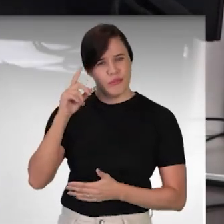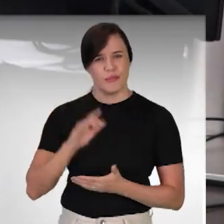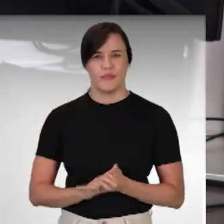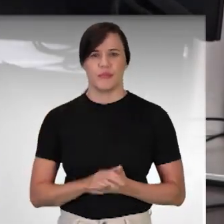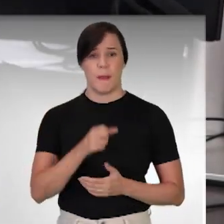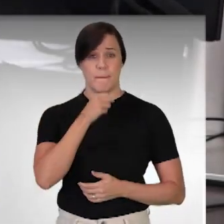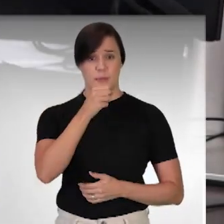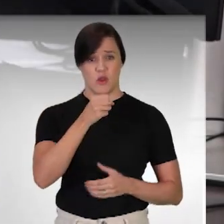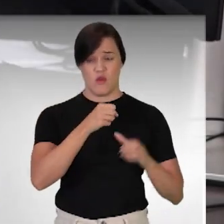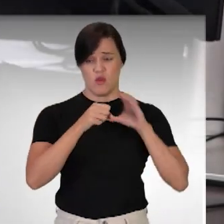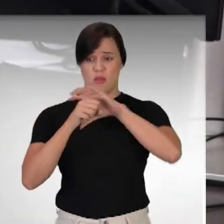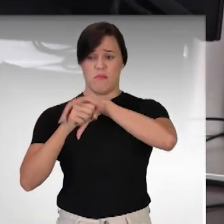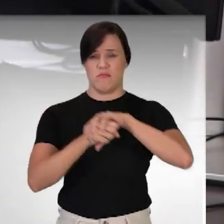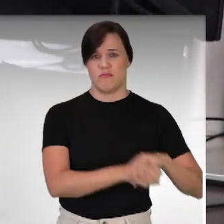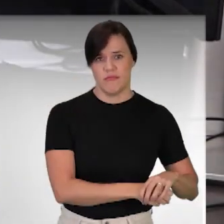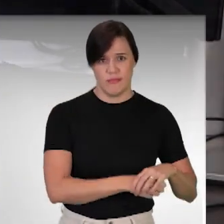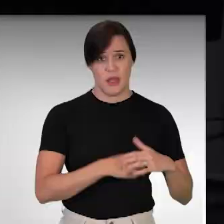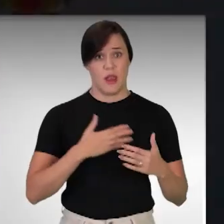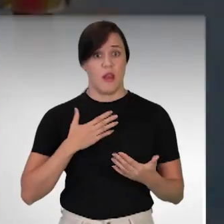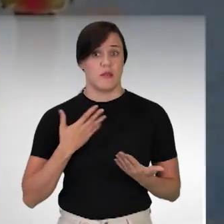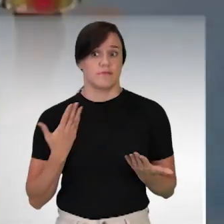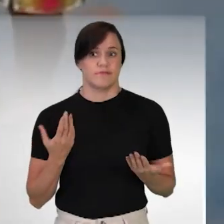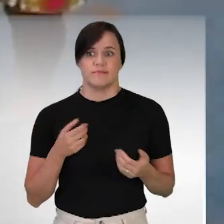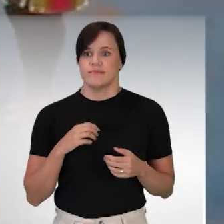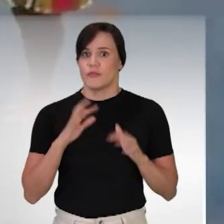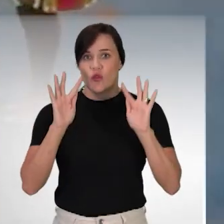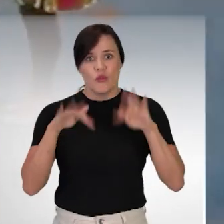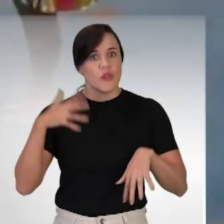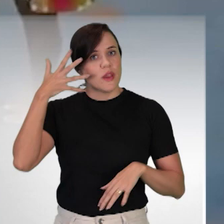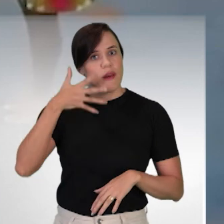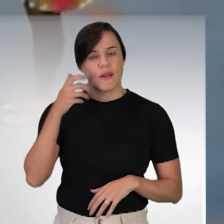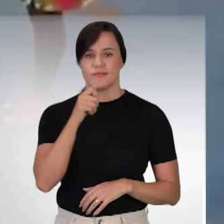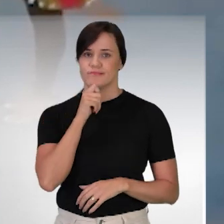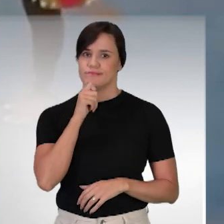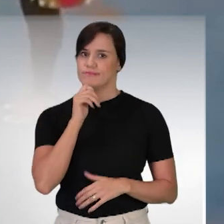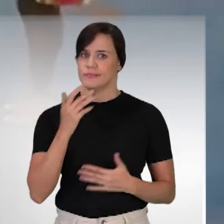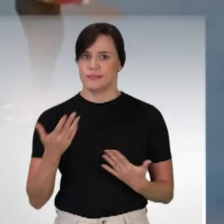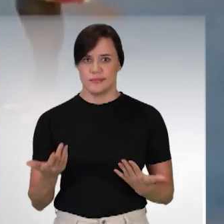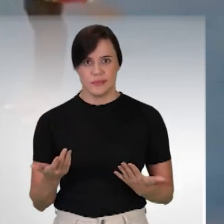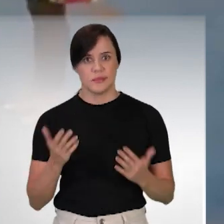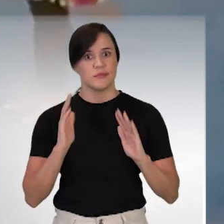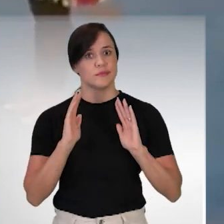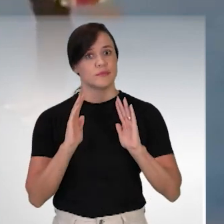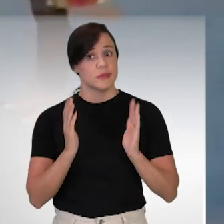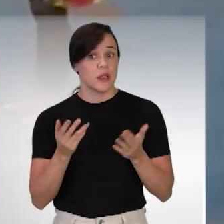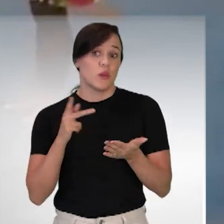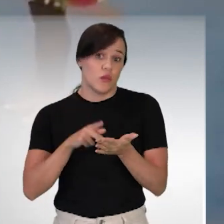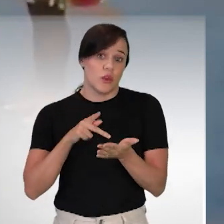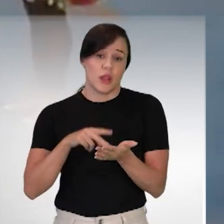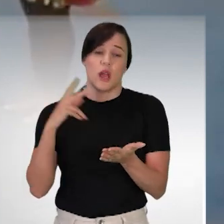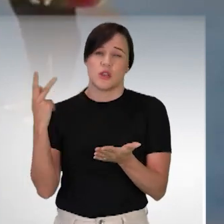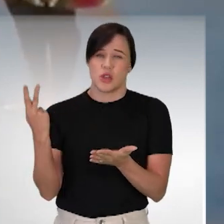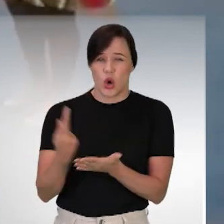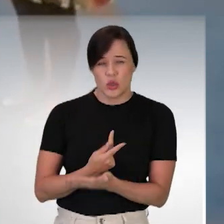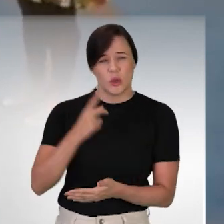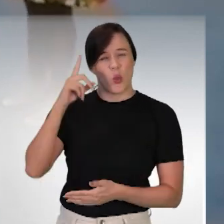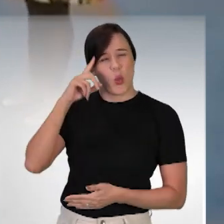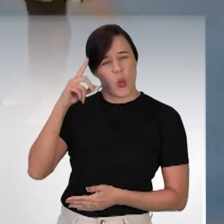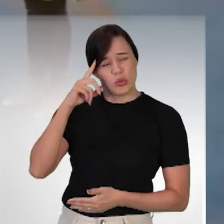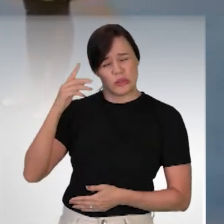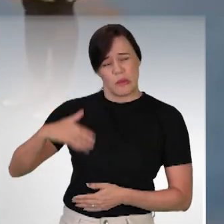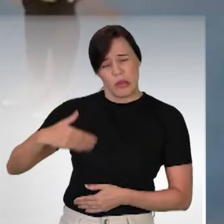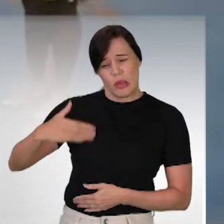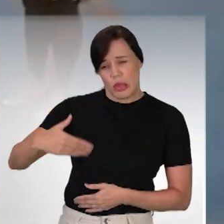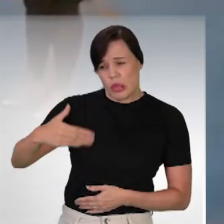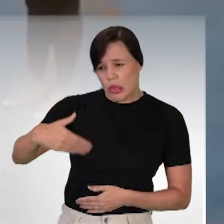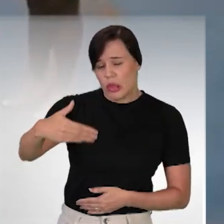arrancar o microfone da minha mão enquanto eu falava. Eu não tinha terminado de falar. Então, na verdade, acontece todos os dias, o tempo